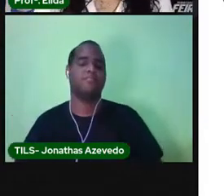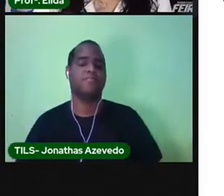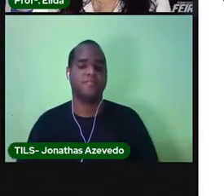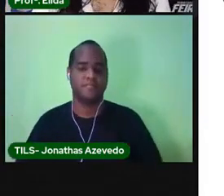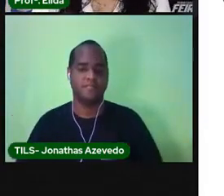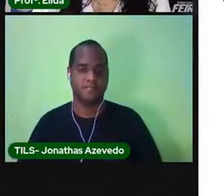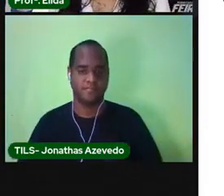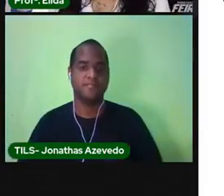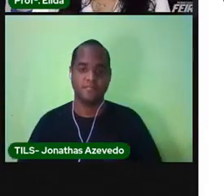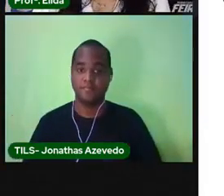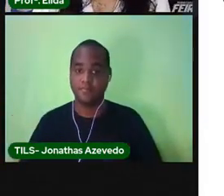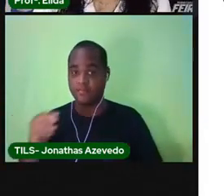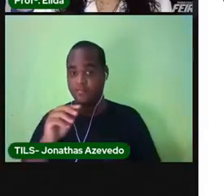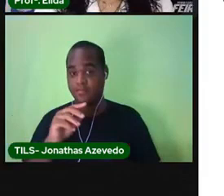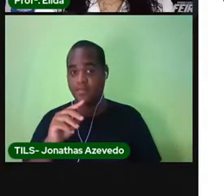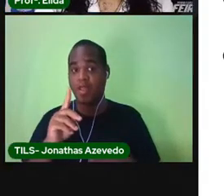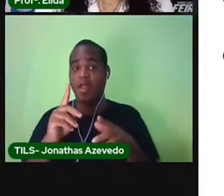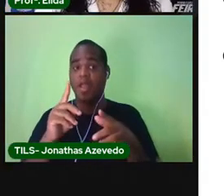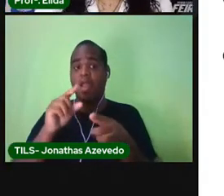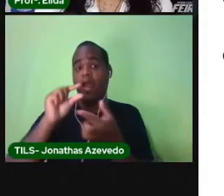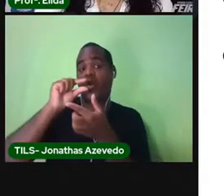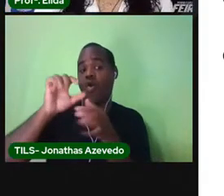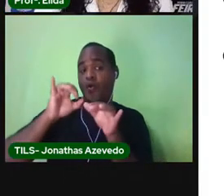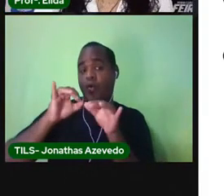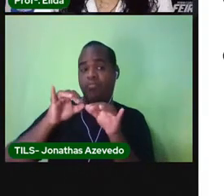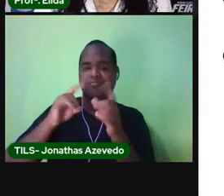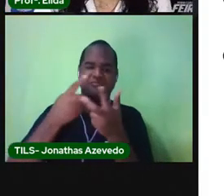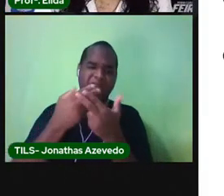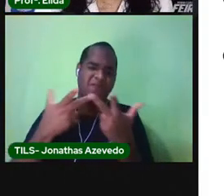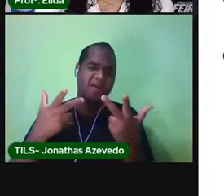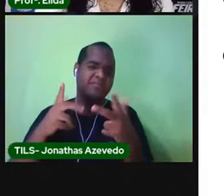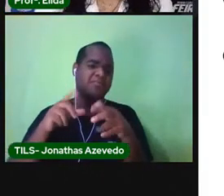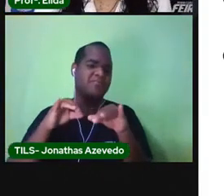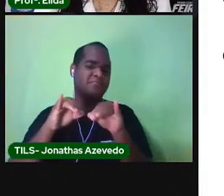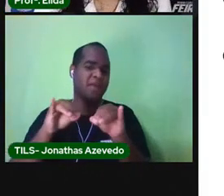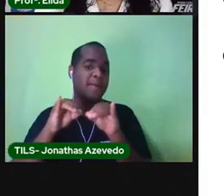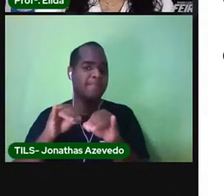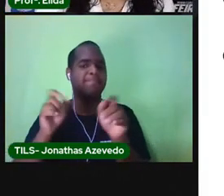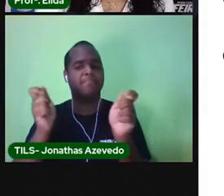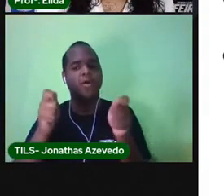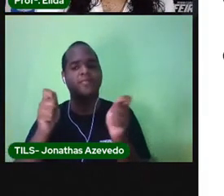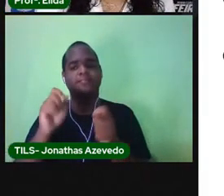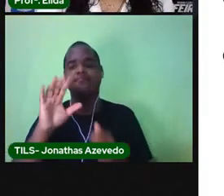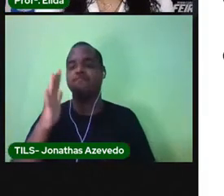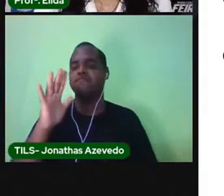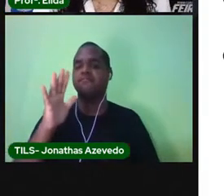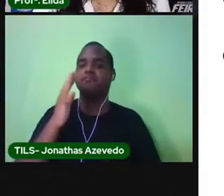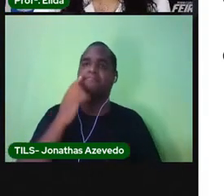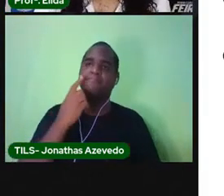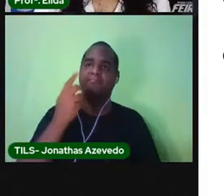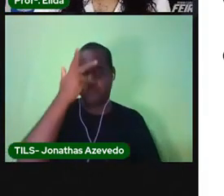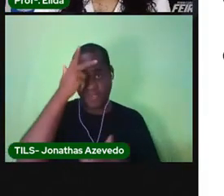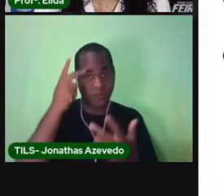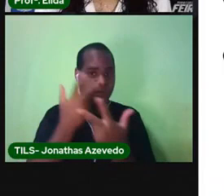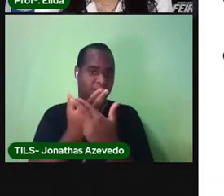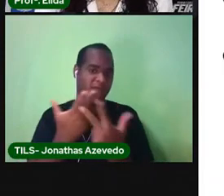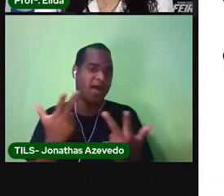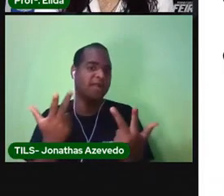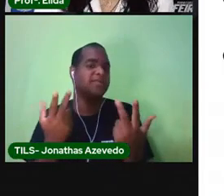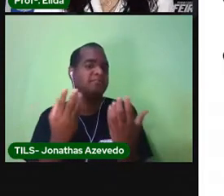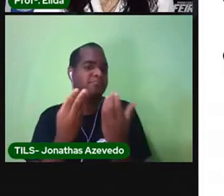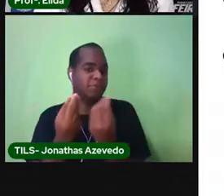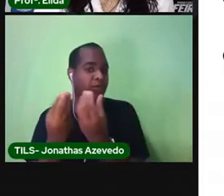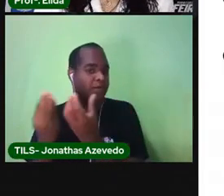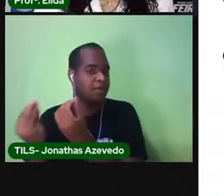Tem poucos comércios. E pode ser mais ou menos populoso. Um bairro residencial